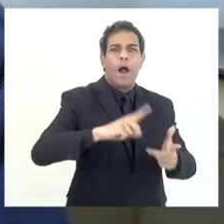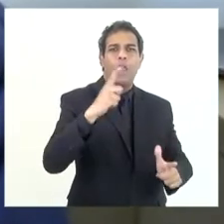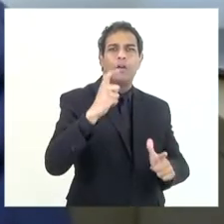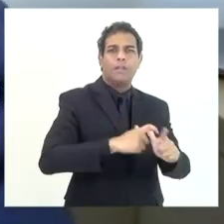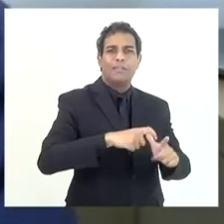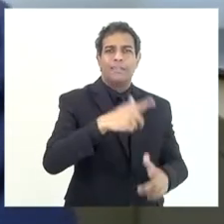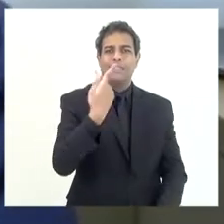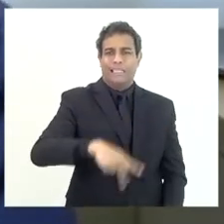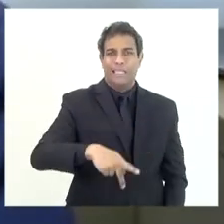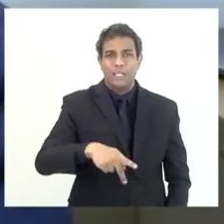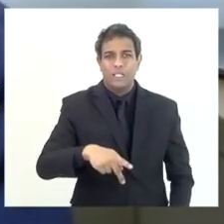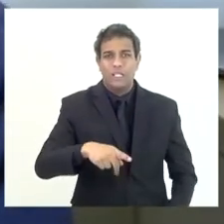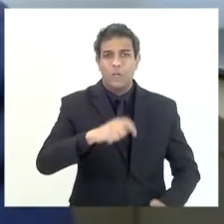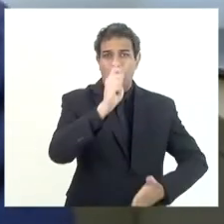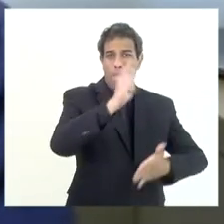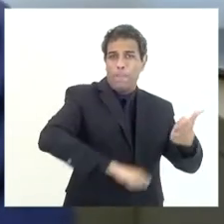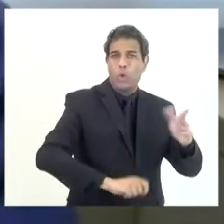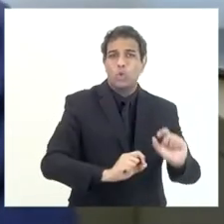quando